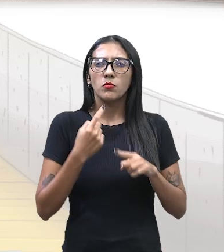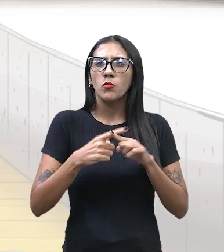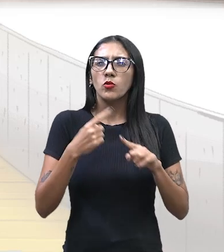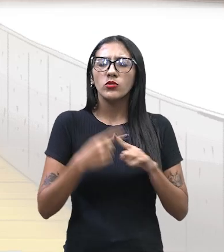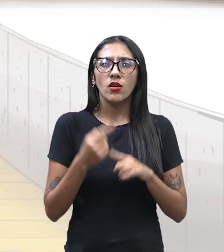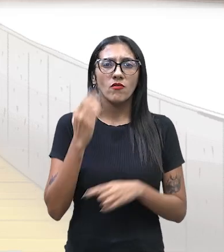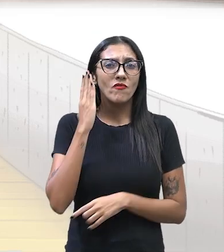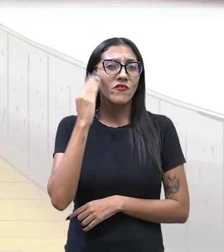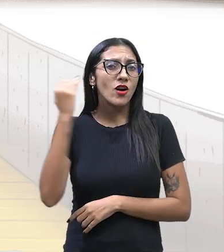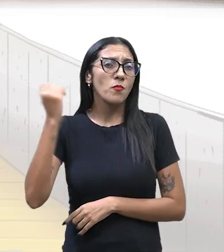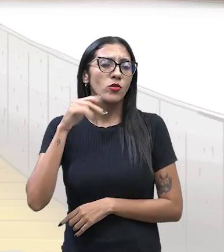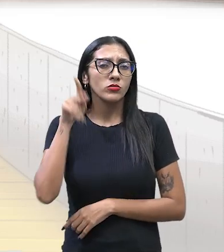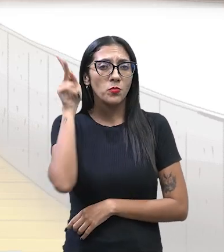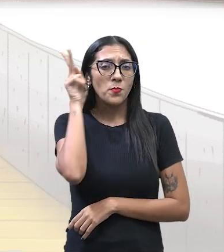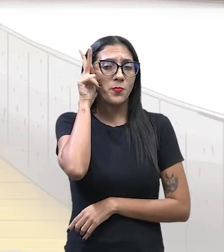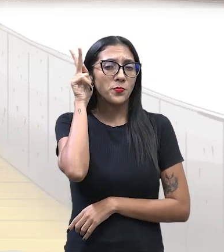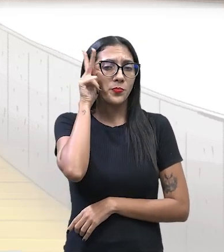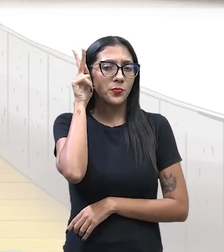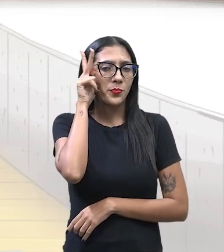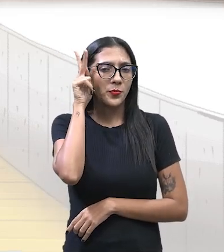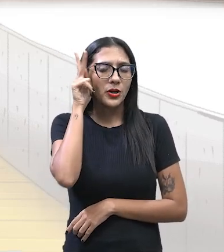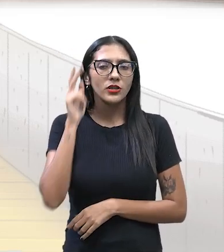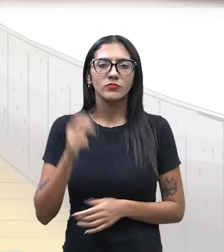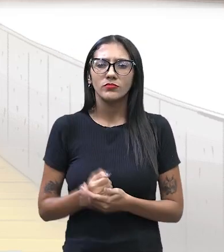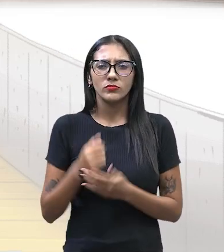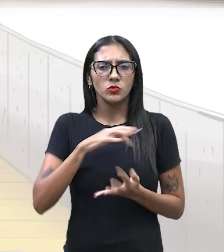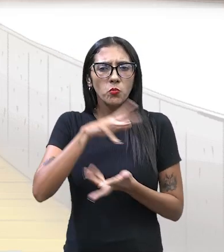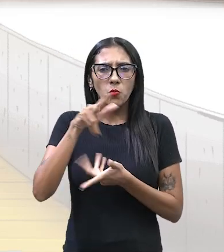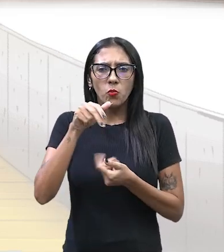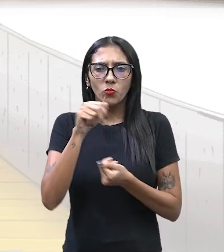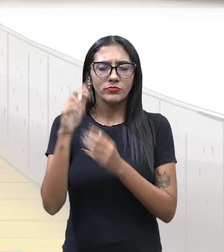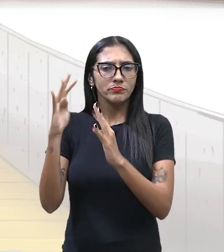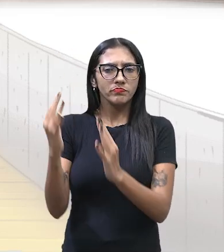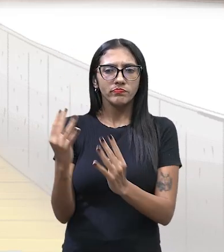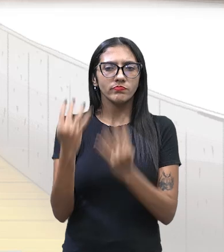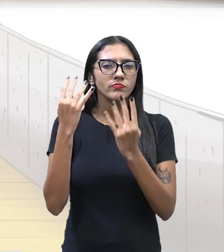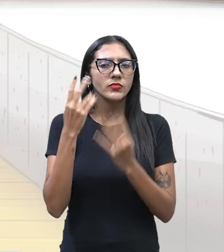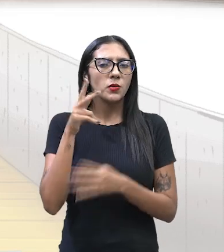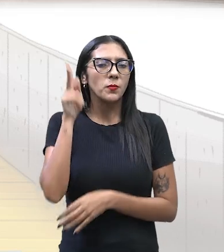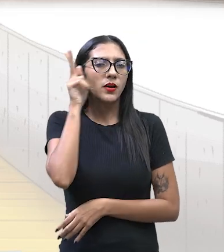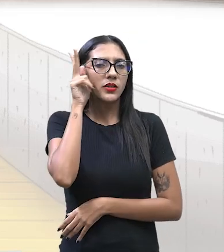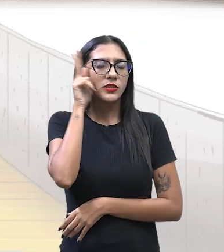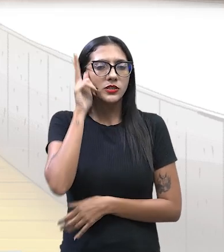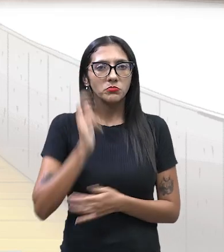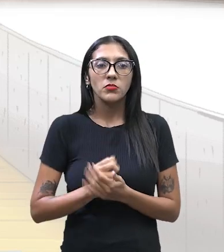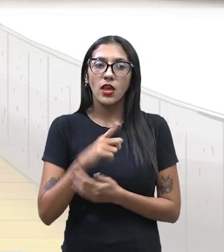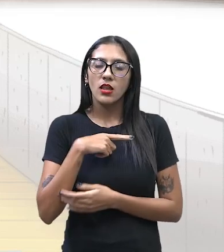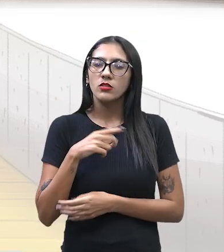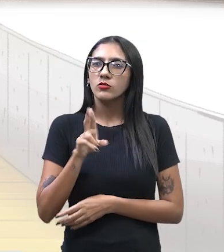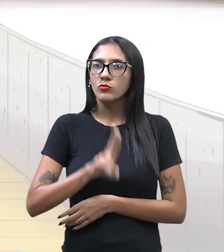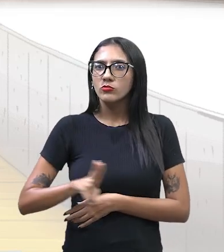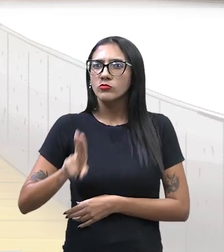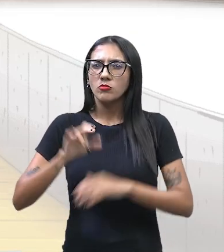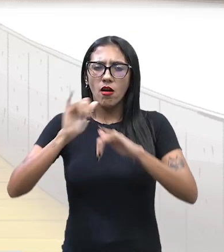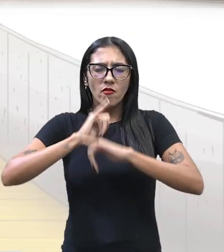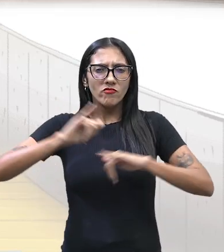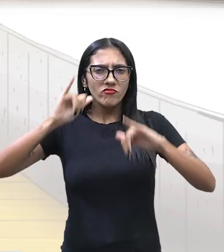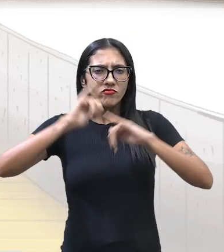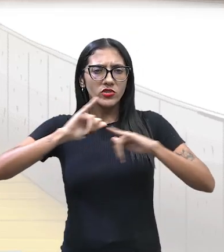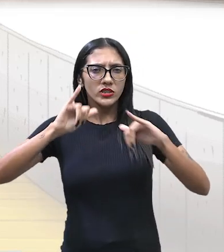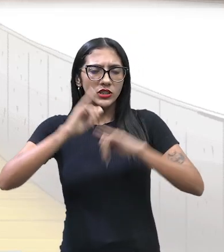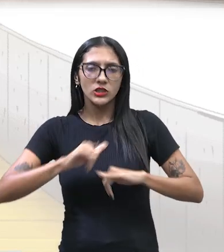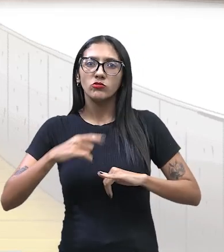cresceu tanto? Isso, famoso mundo todo. Exato, o mundo internacionalmente. Porque, justamente, ele usou a propaganda, ele